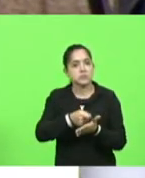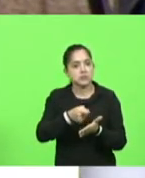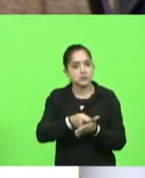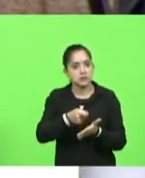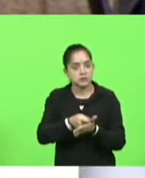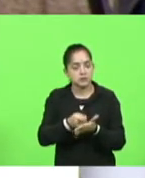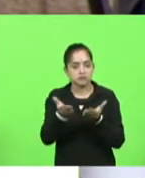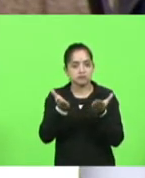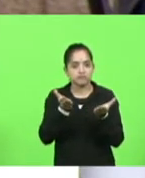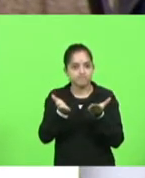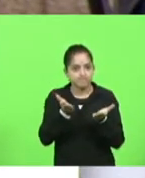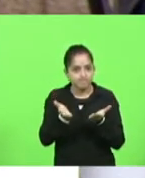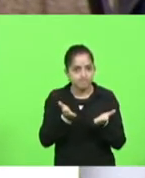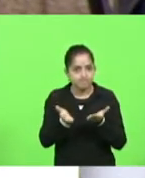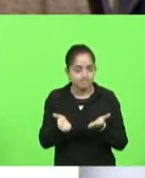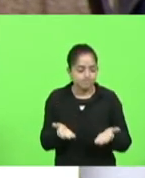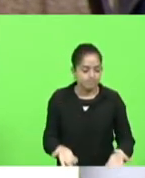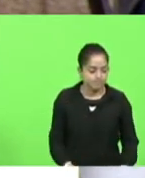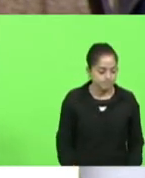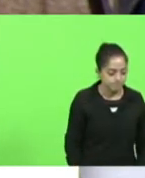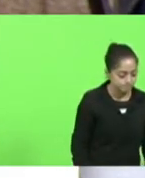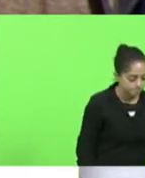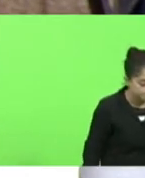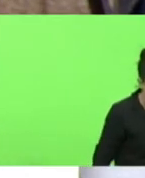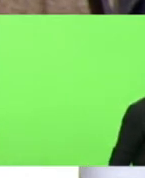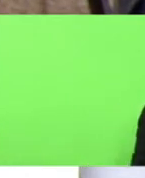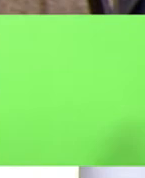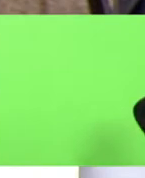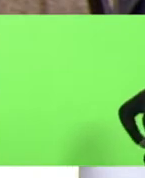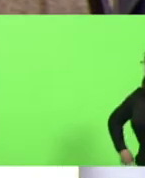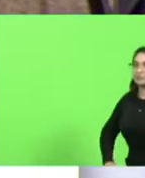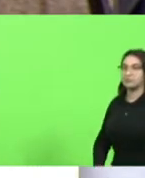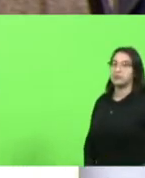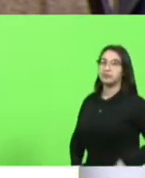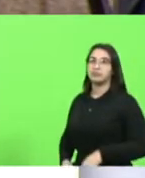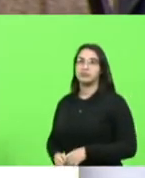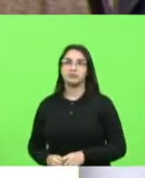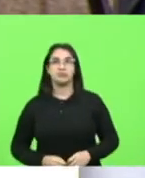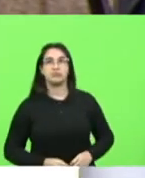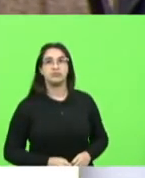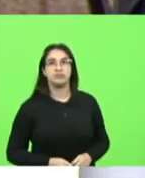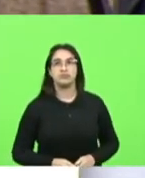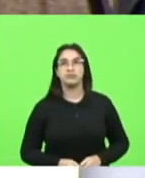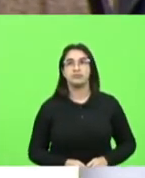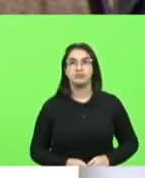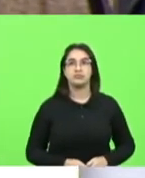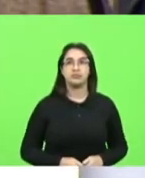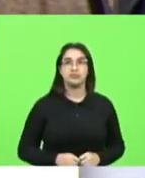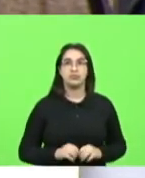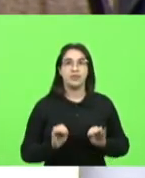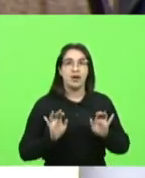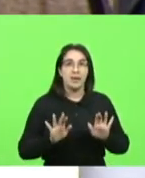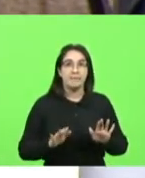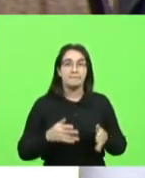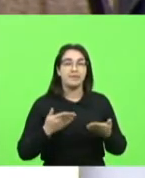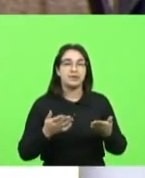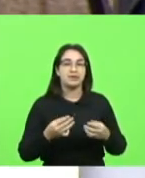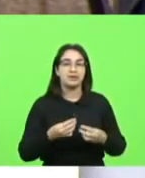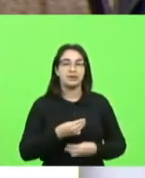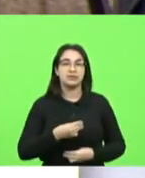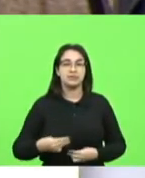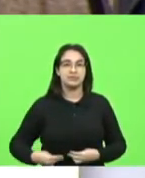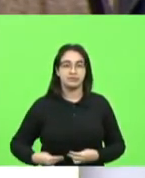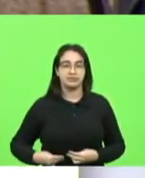licitação porque afinal de contas esse mercado é fechado protegido e guardado para algumas empresas entretanto o Ministério Público tem sido